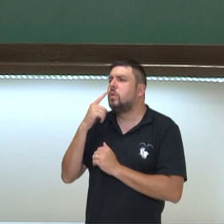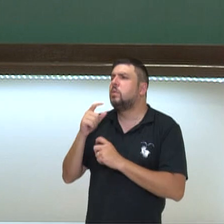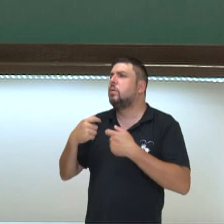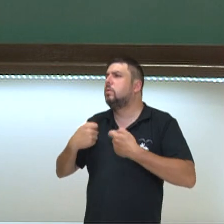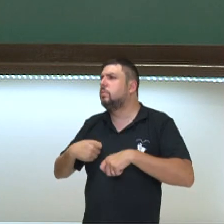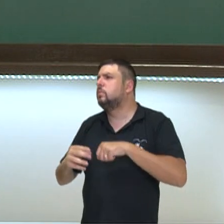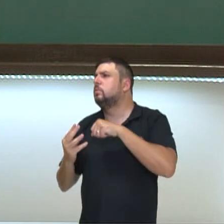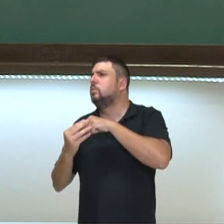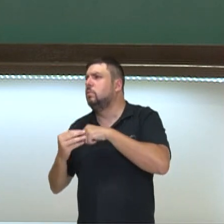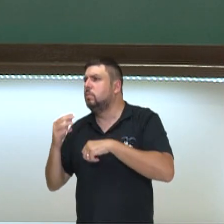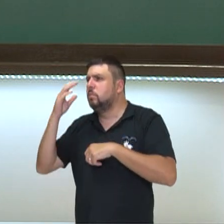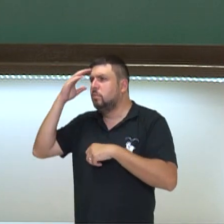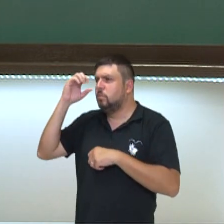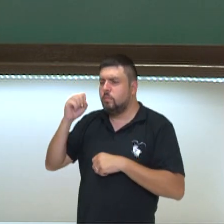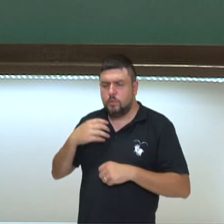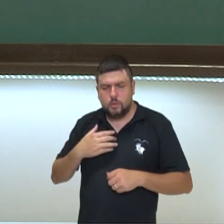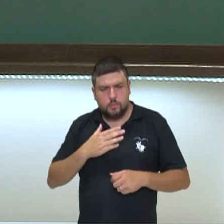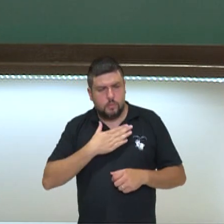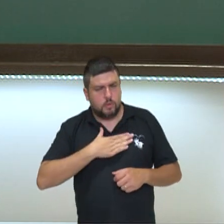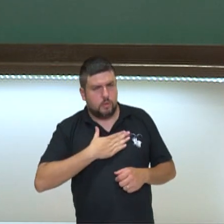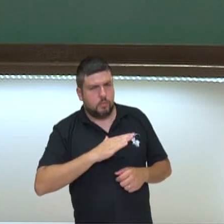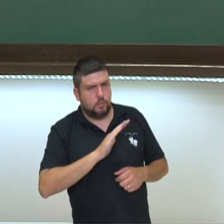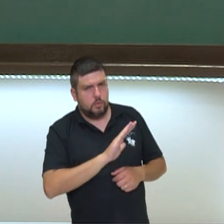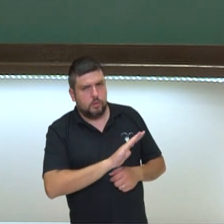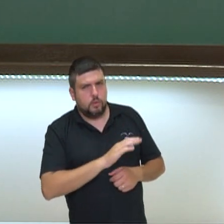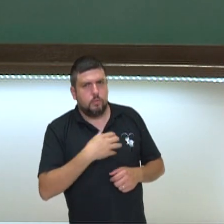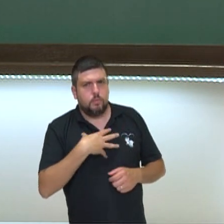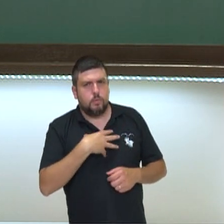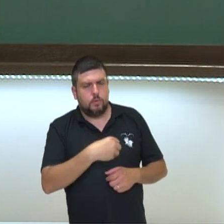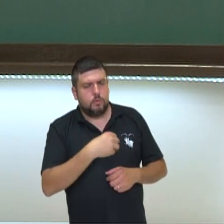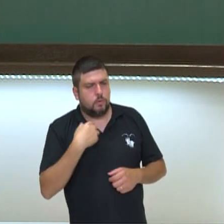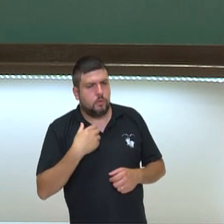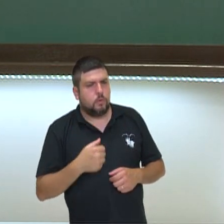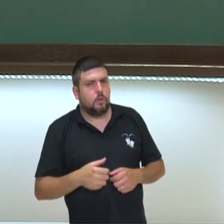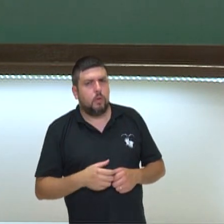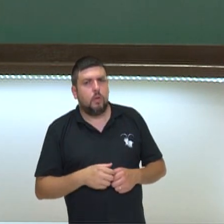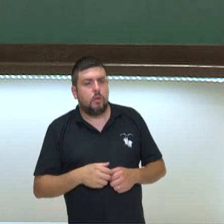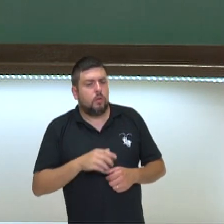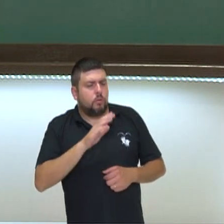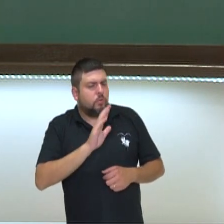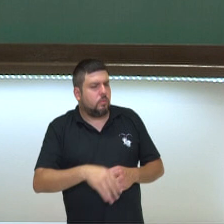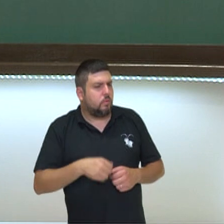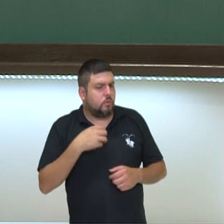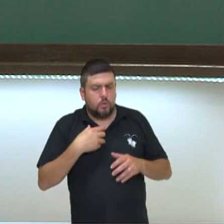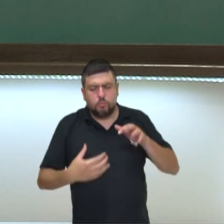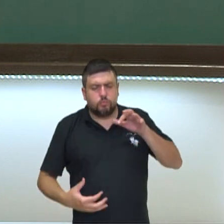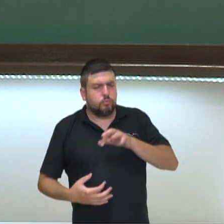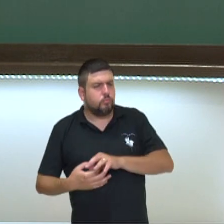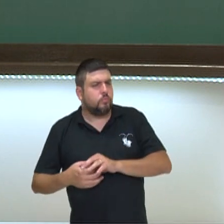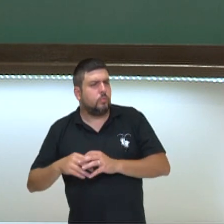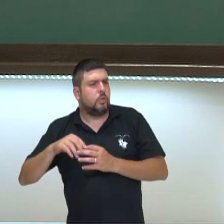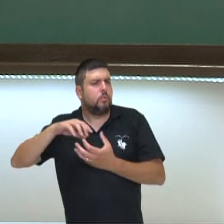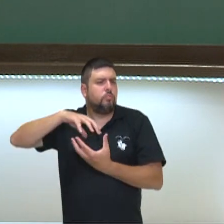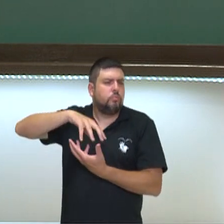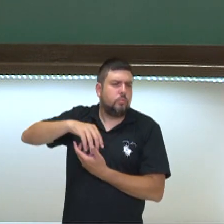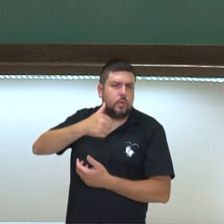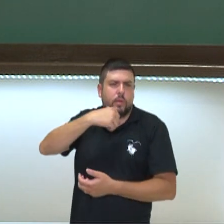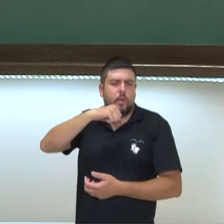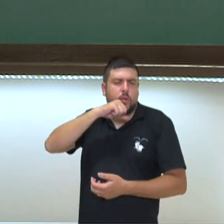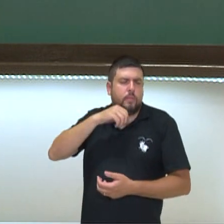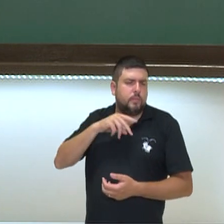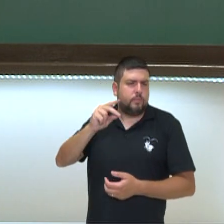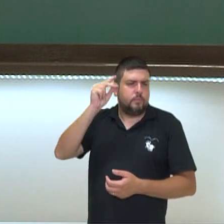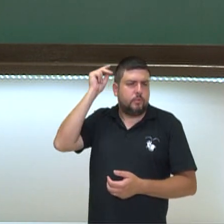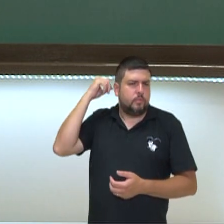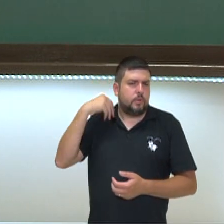sabedoria. O avô dele acalmou o seu neto e disse, meu filho, eu já tinha que ter me juntado à grande mãe há muito tempo, fiquei aqui esperando, porque eu